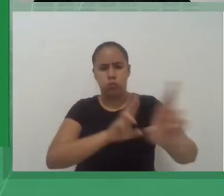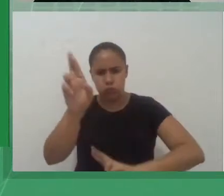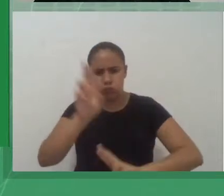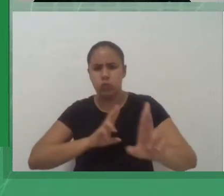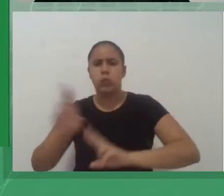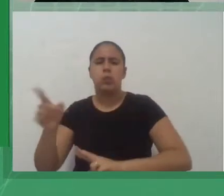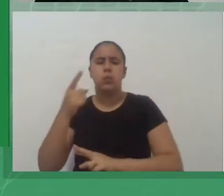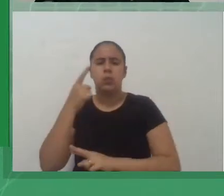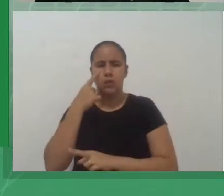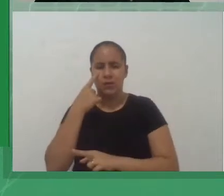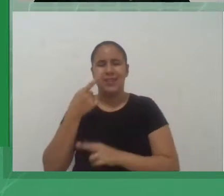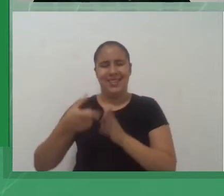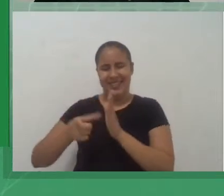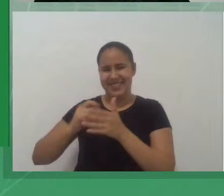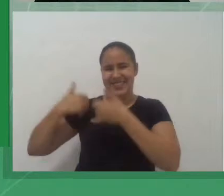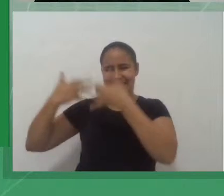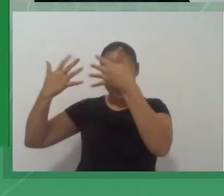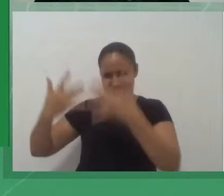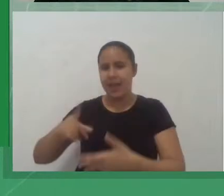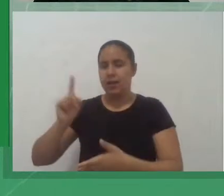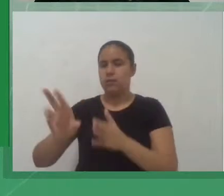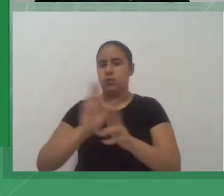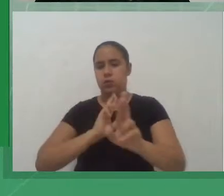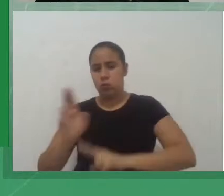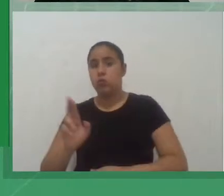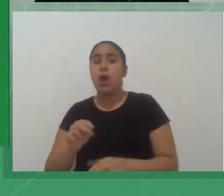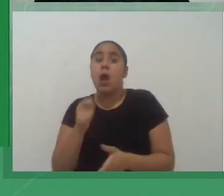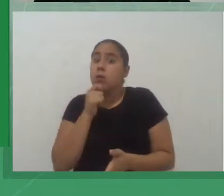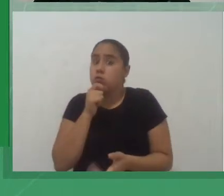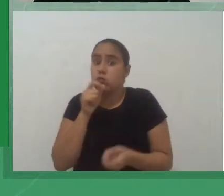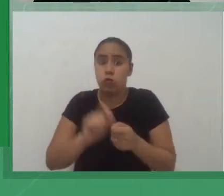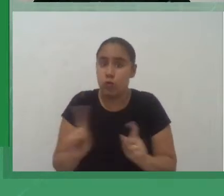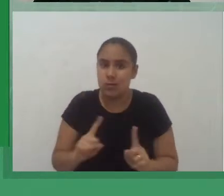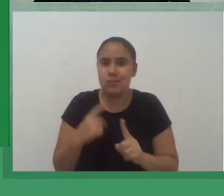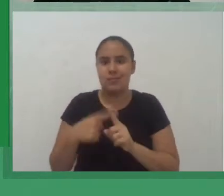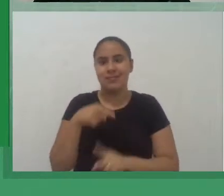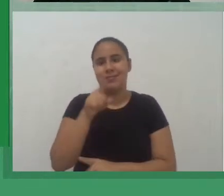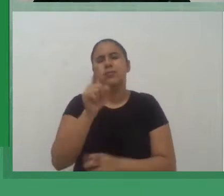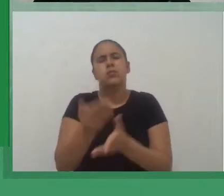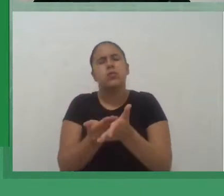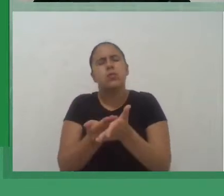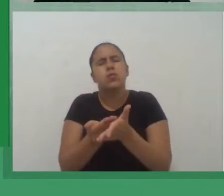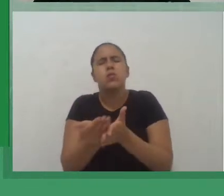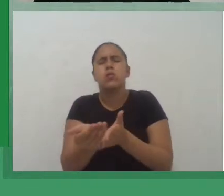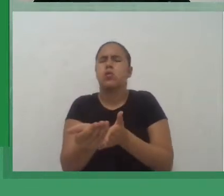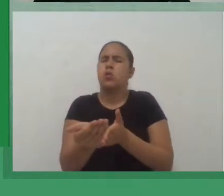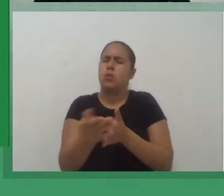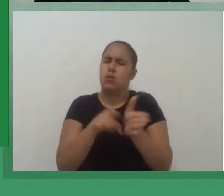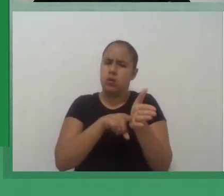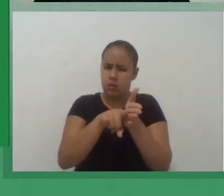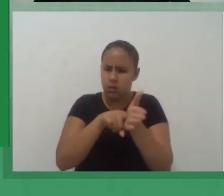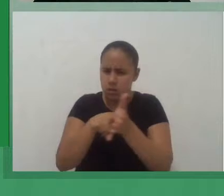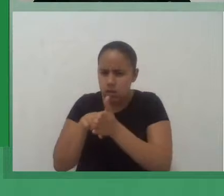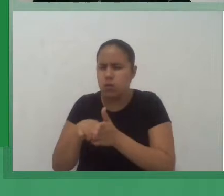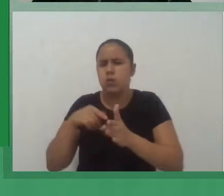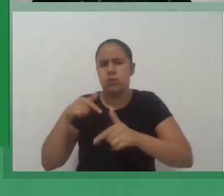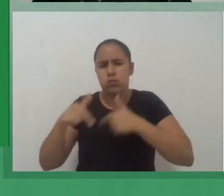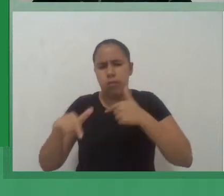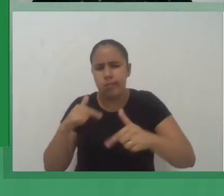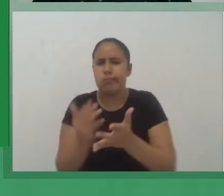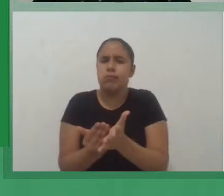que foi mencionado. Claro que ainda não definimos, né, é o início de um trabalho, não tem como ainda precisar de algumas informações.